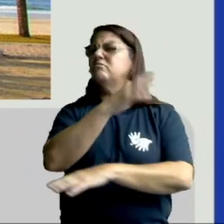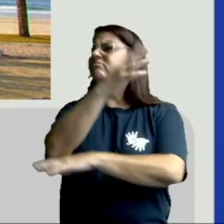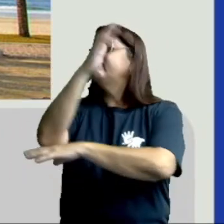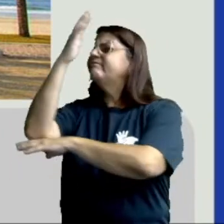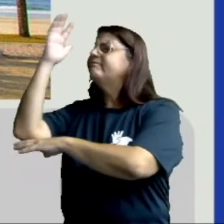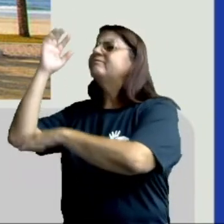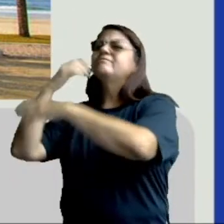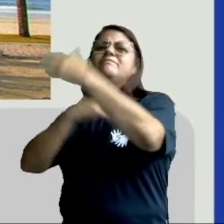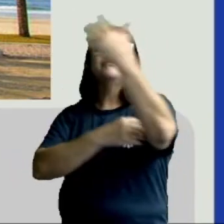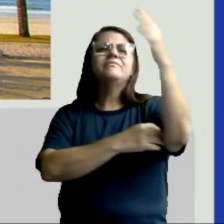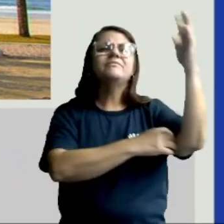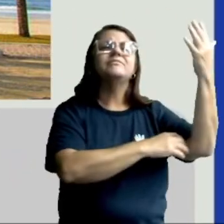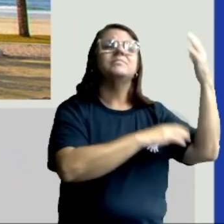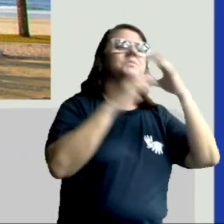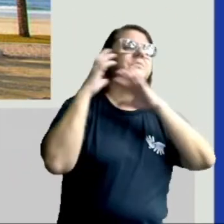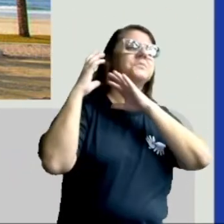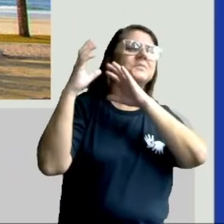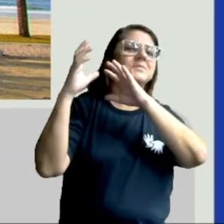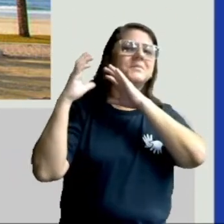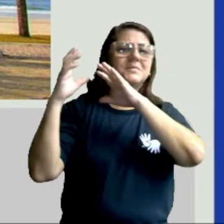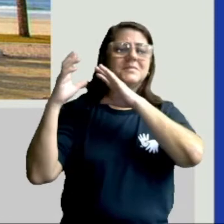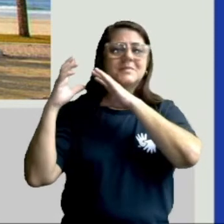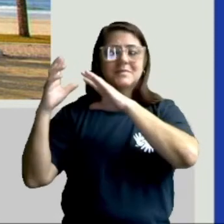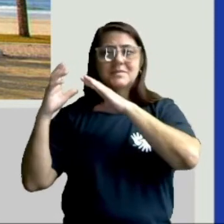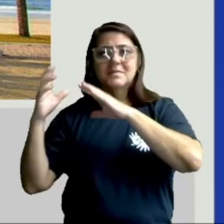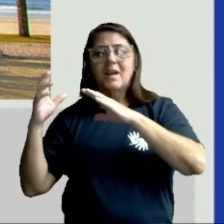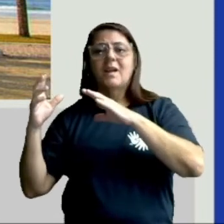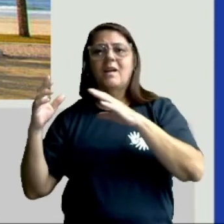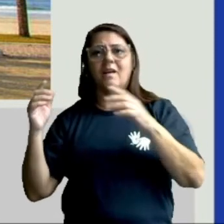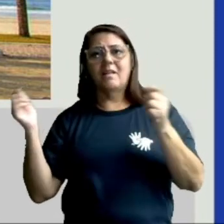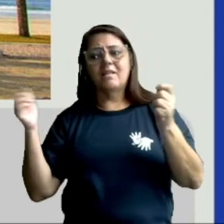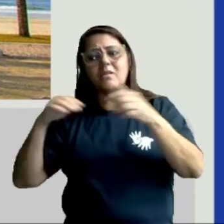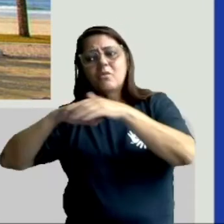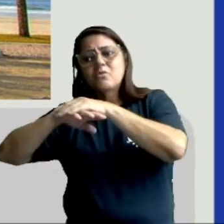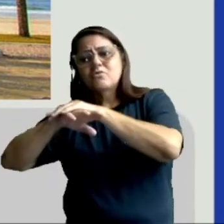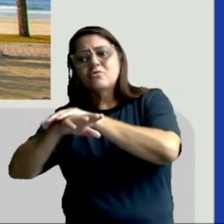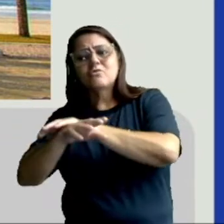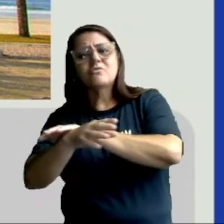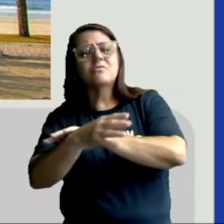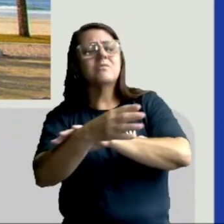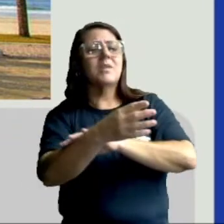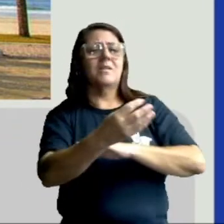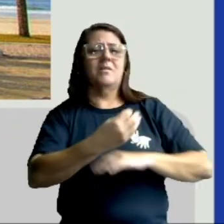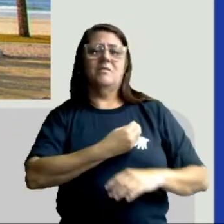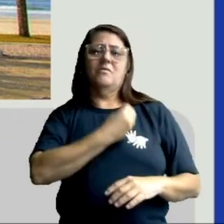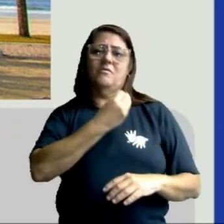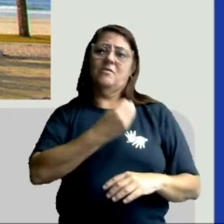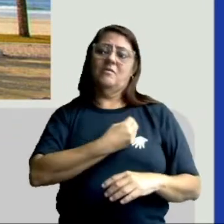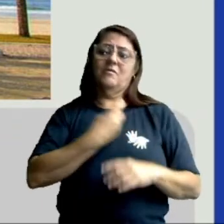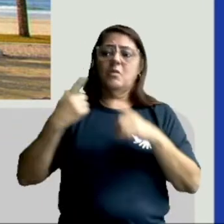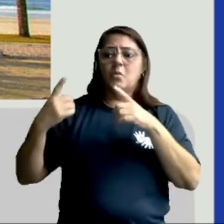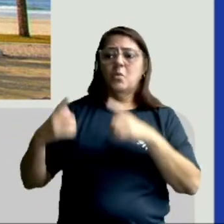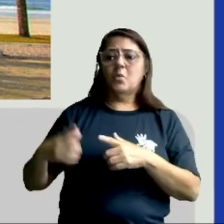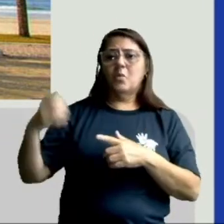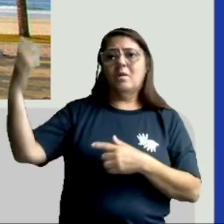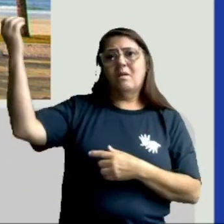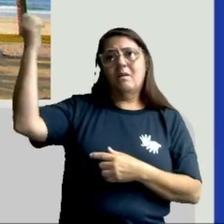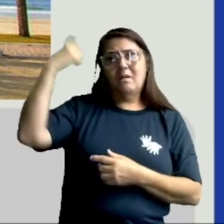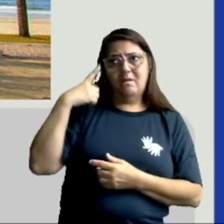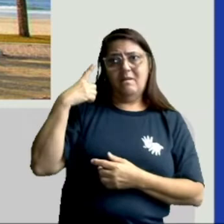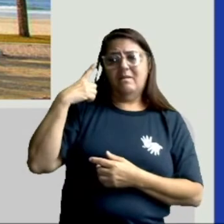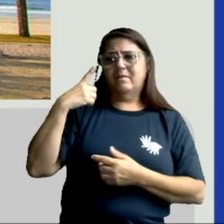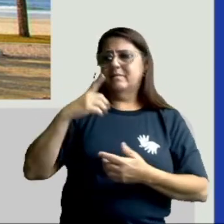vários coqueiros. Eles são adaptados a viver em locais bem quentes.